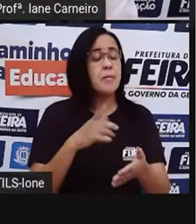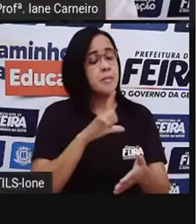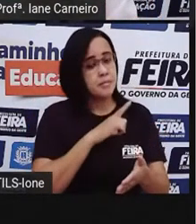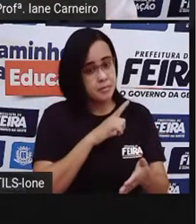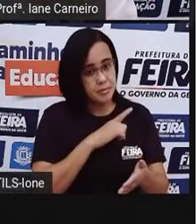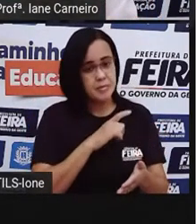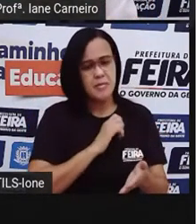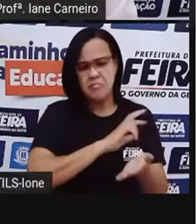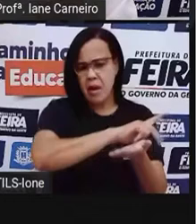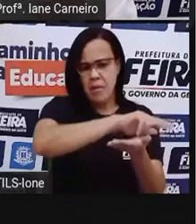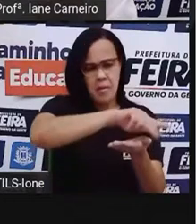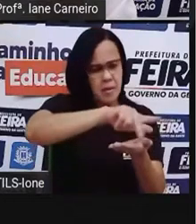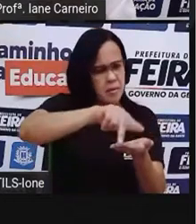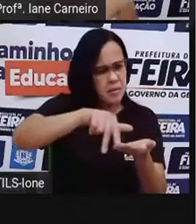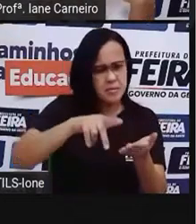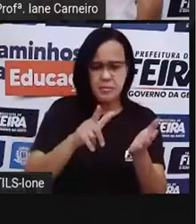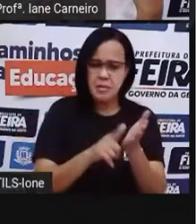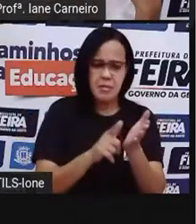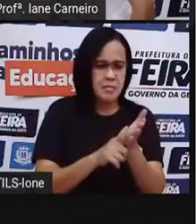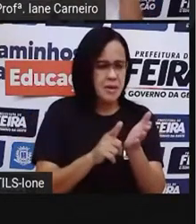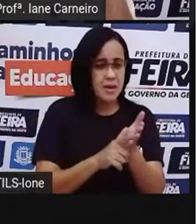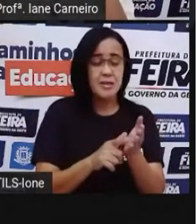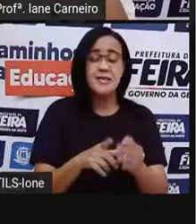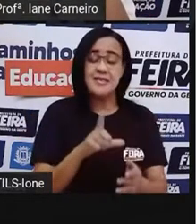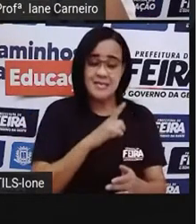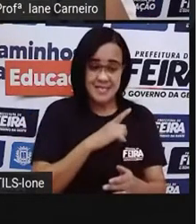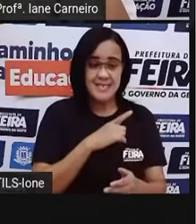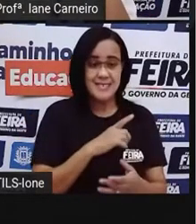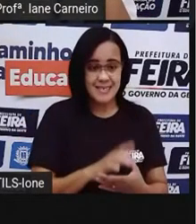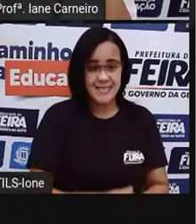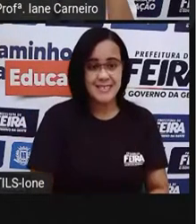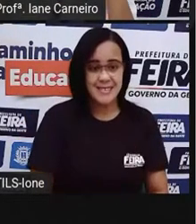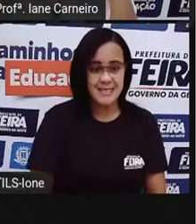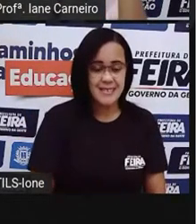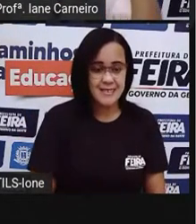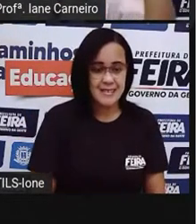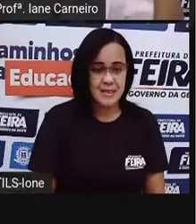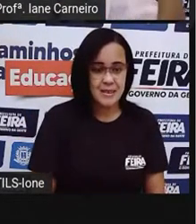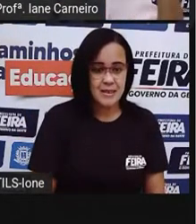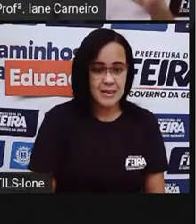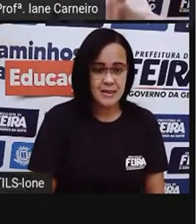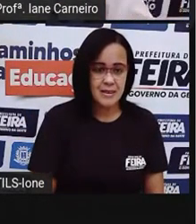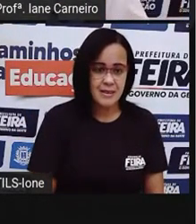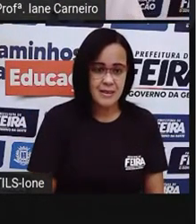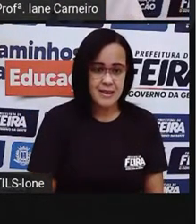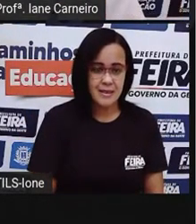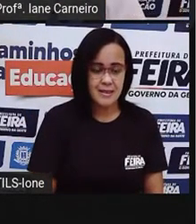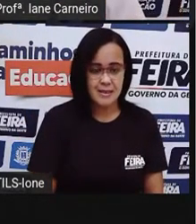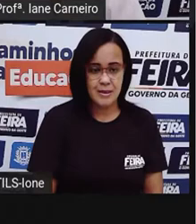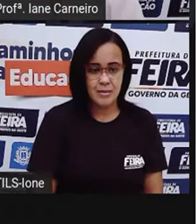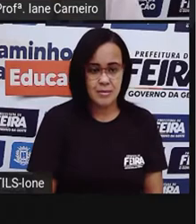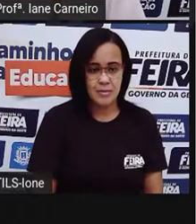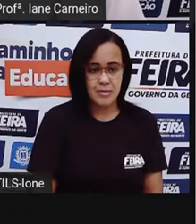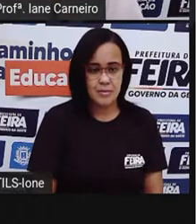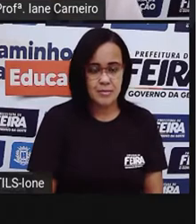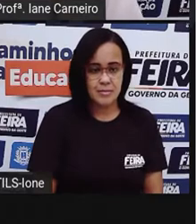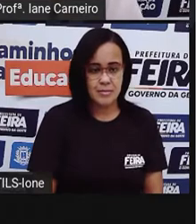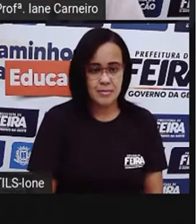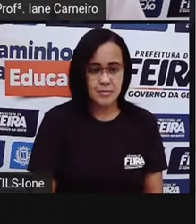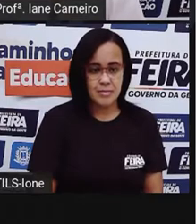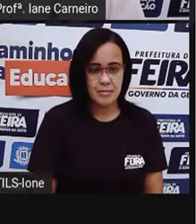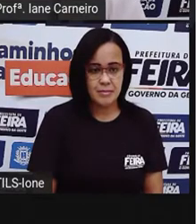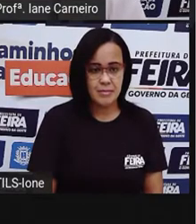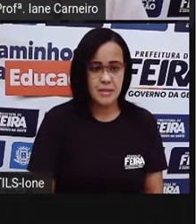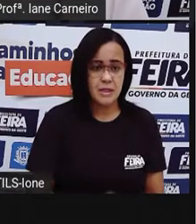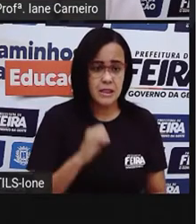influenciar é o efeito que você quer aí na sua arte, né? Então, se você quer